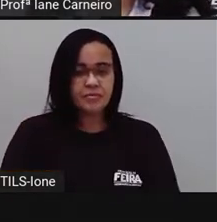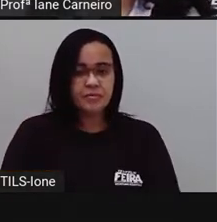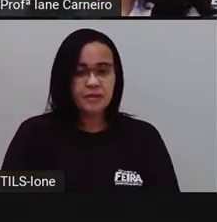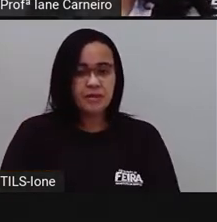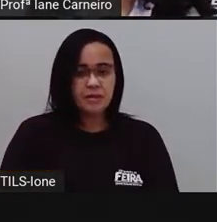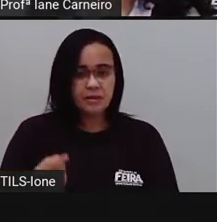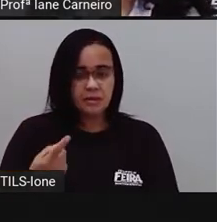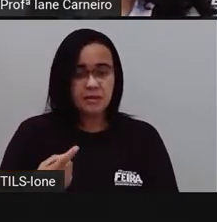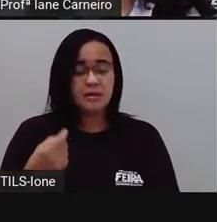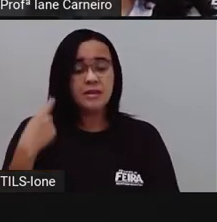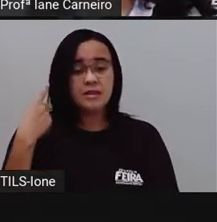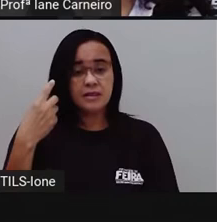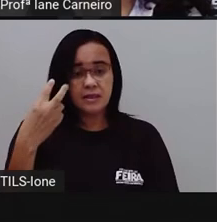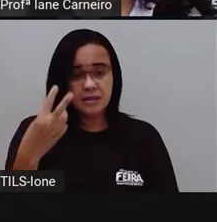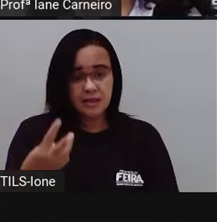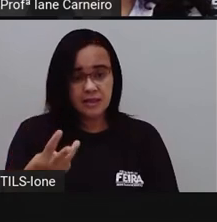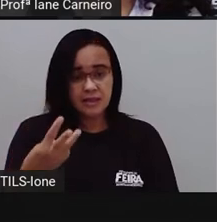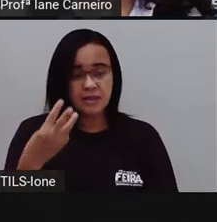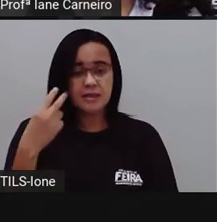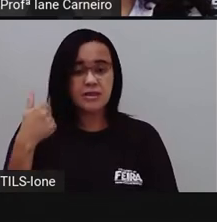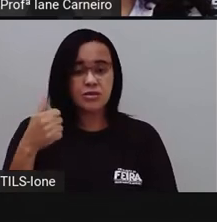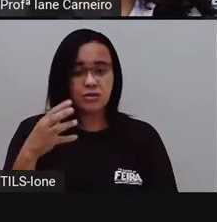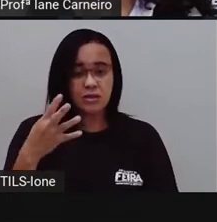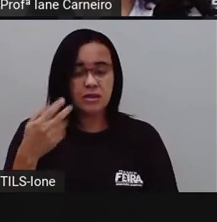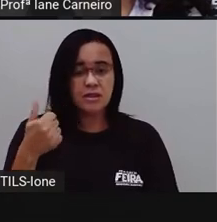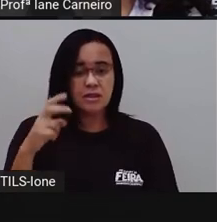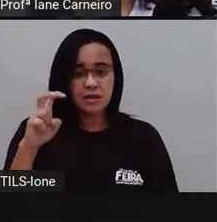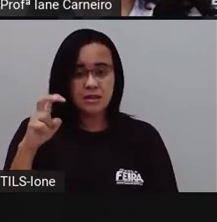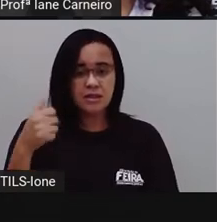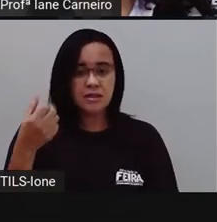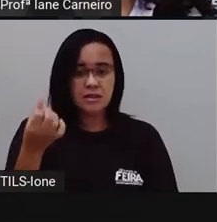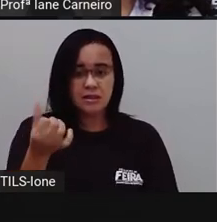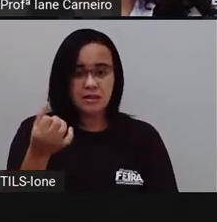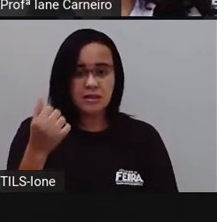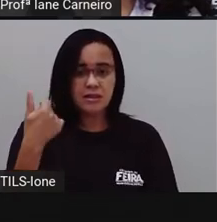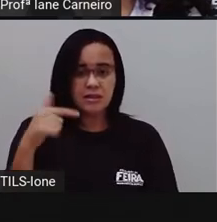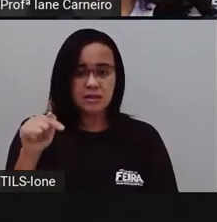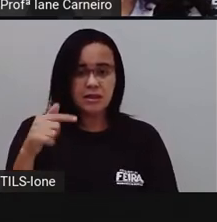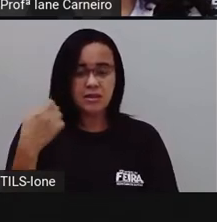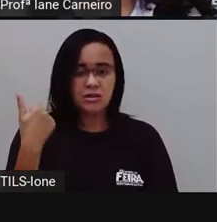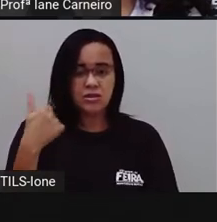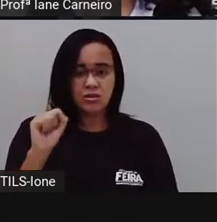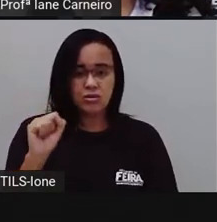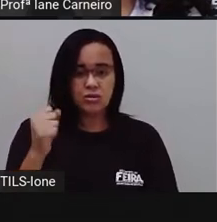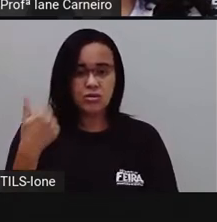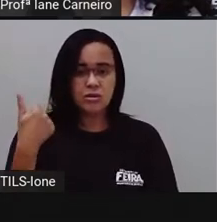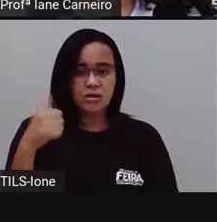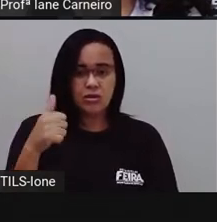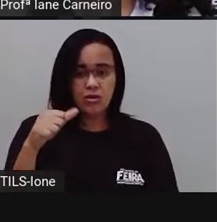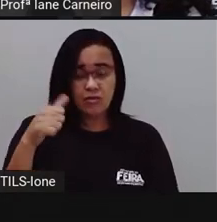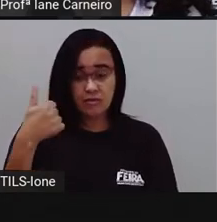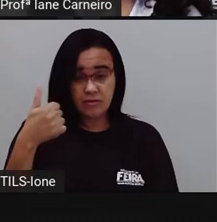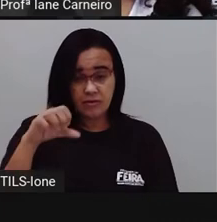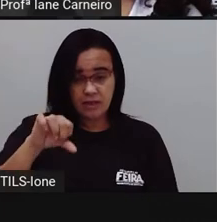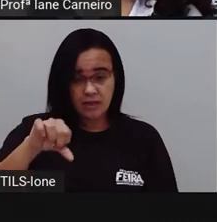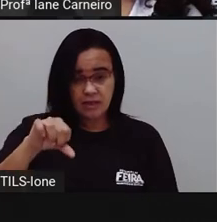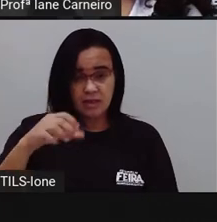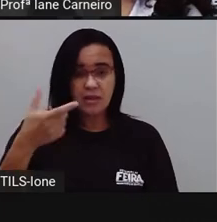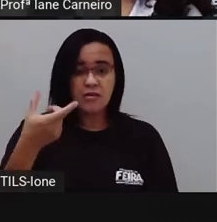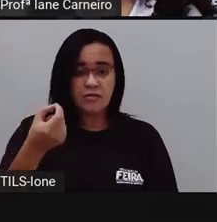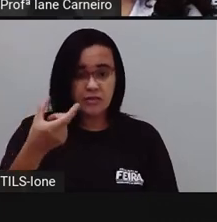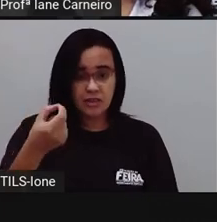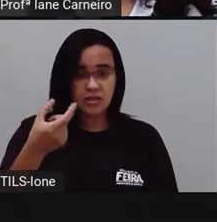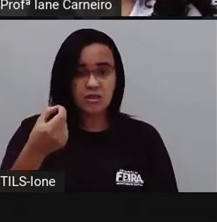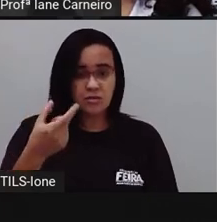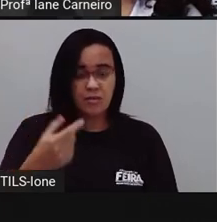Então, doze, treze, quatorze, quinze, dezesseis, dezessete, dezoito, dezenove, vinte.